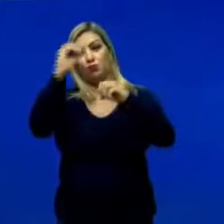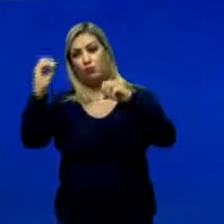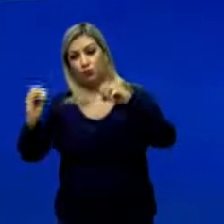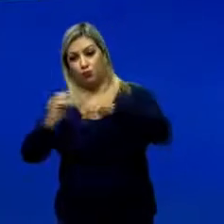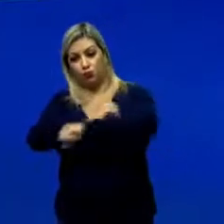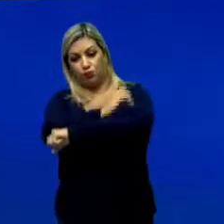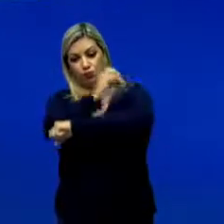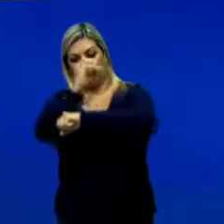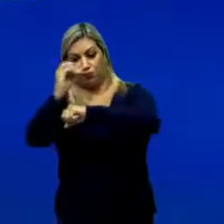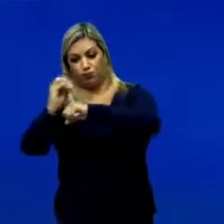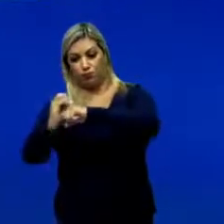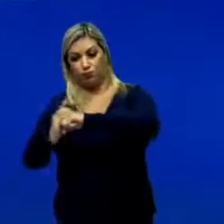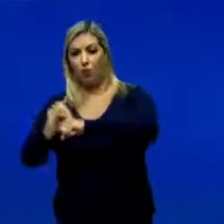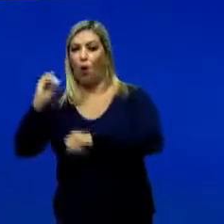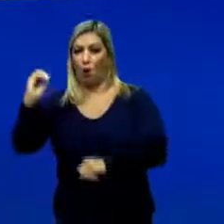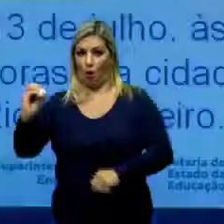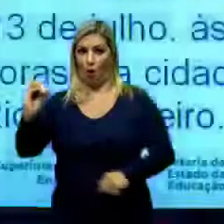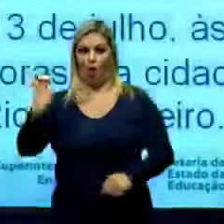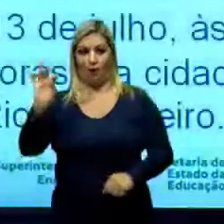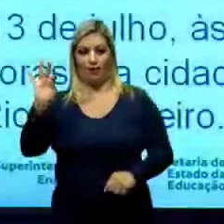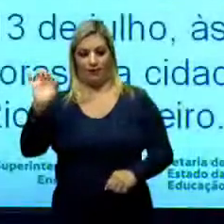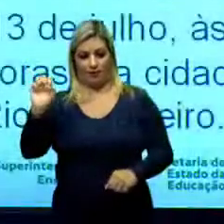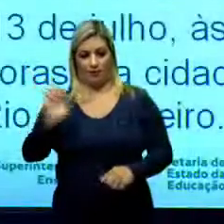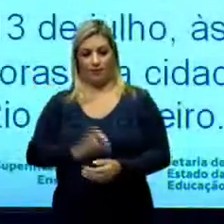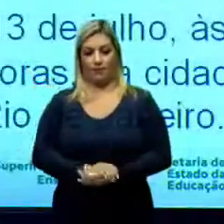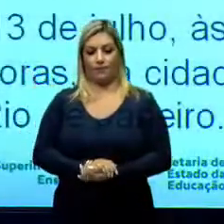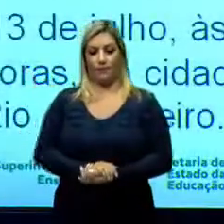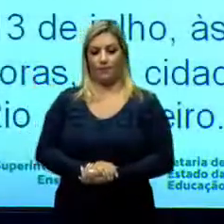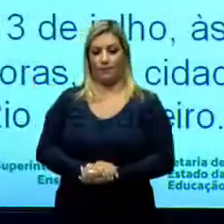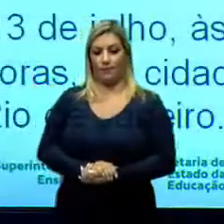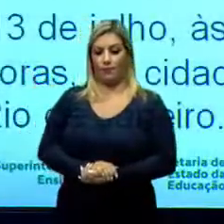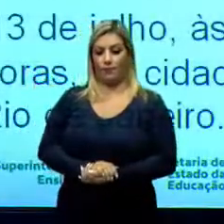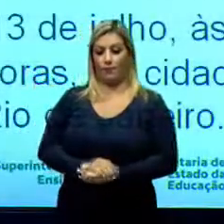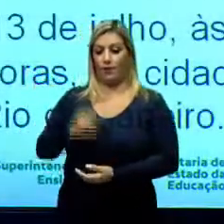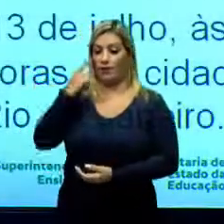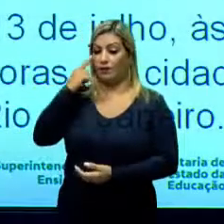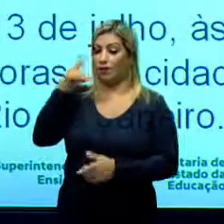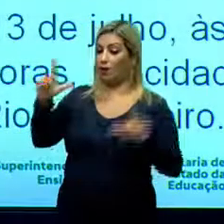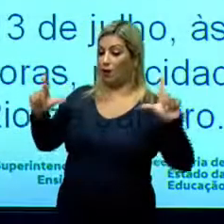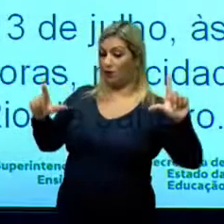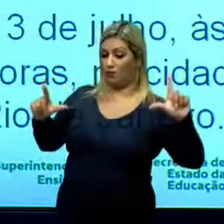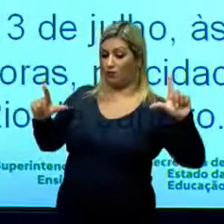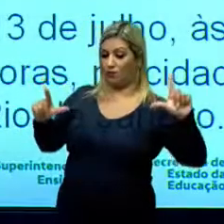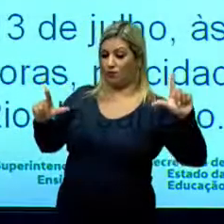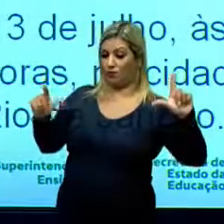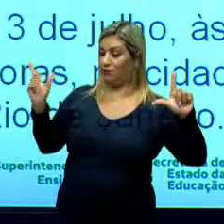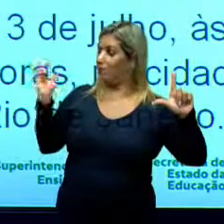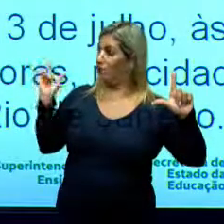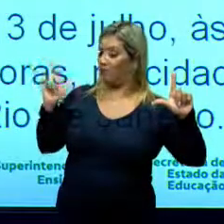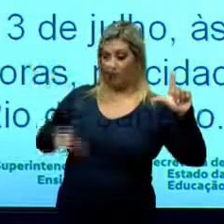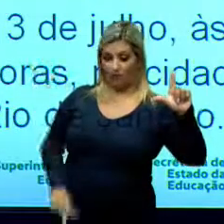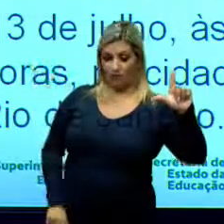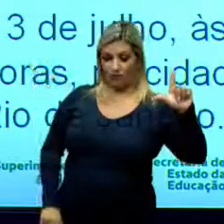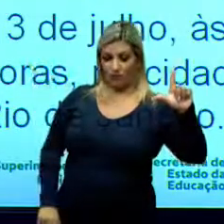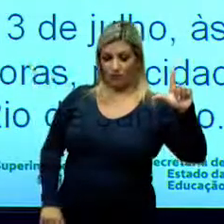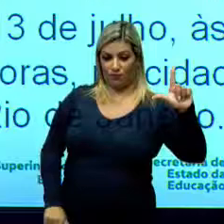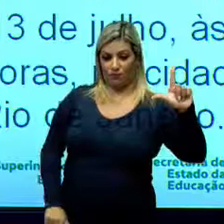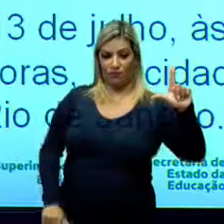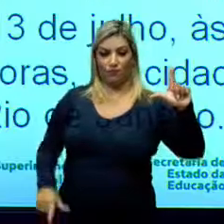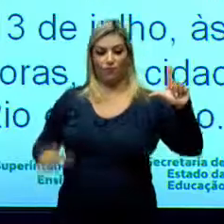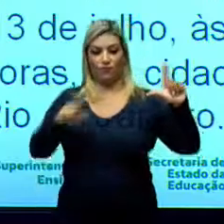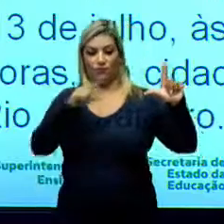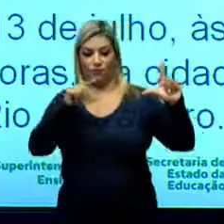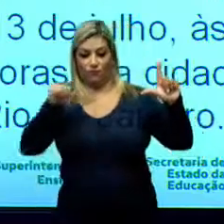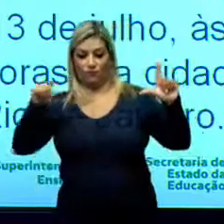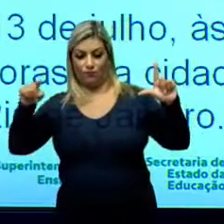Tá? Então, o que é a gente precisa identificar nesse mapa primeiro? Aqui é o leste. Então, o Sol nasce daqui e ele vem, né?